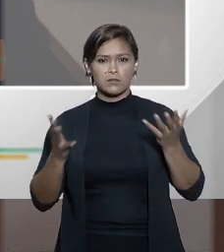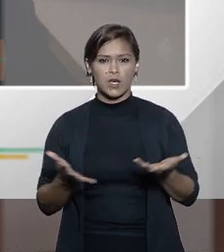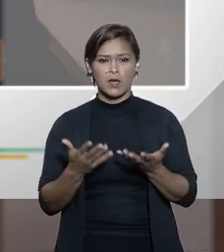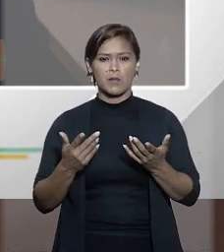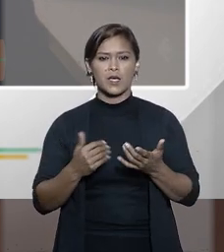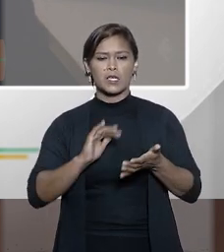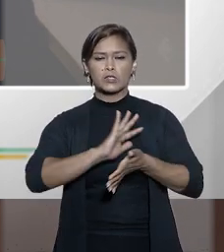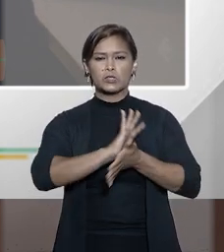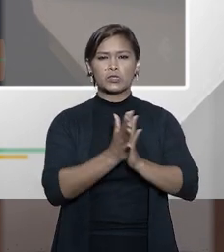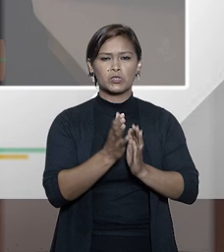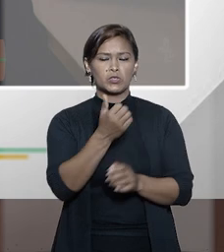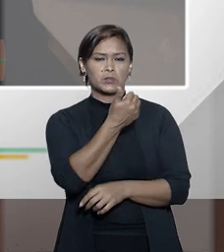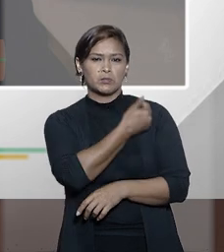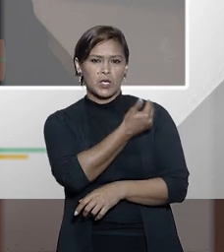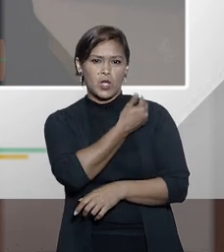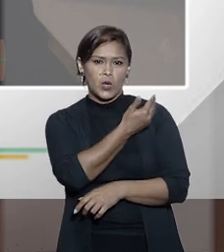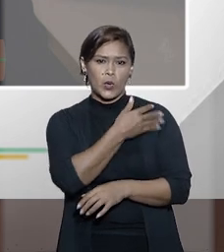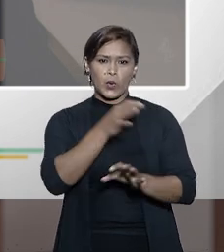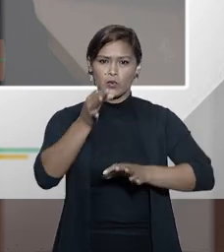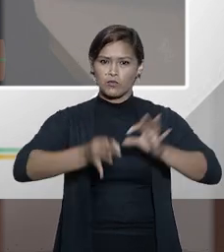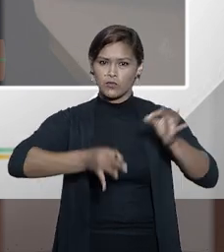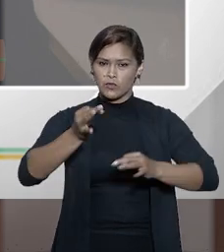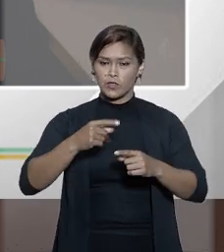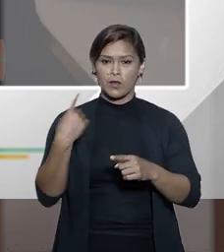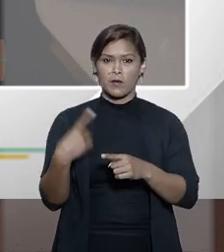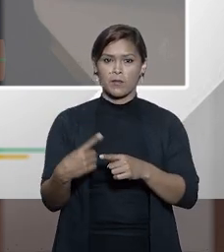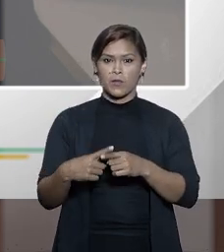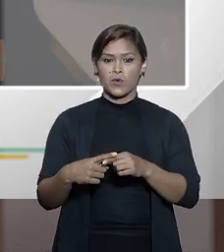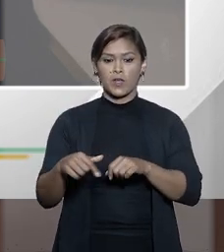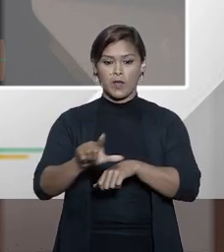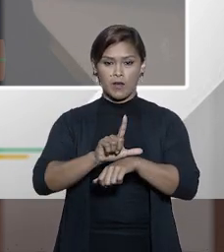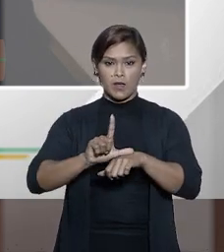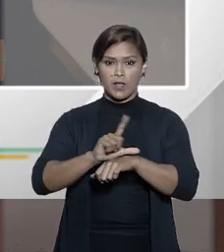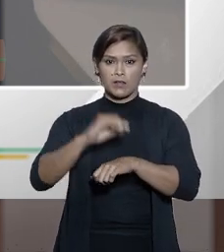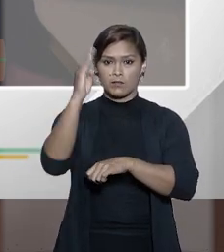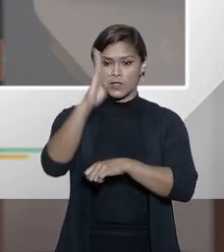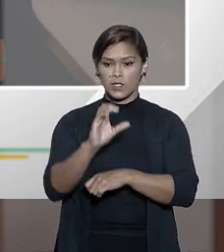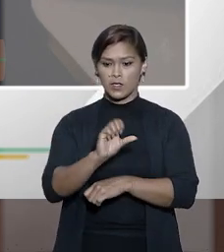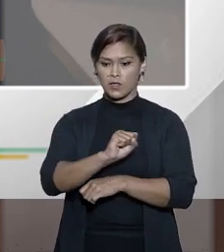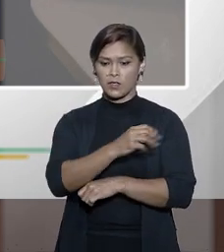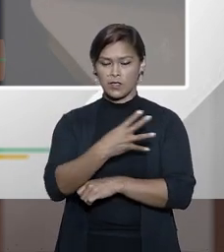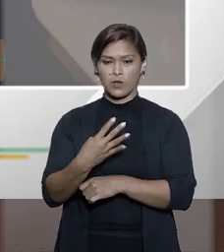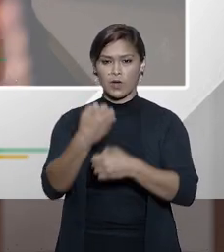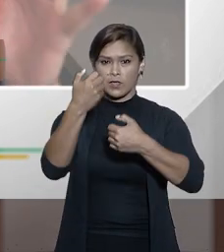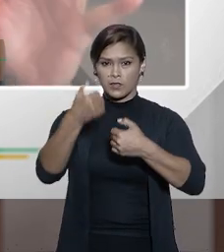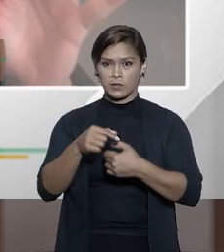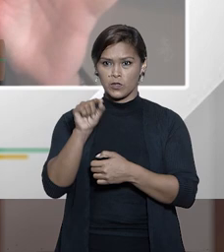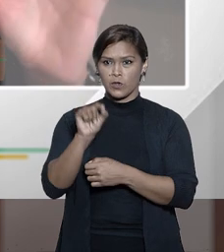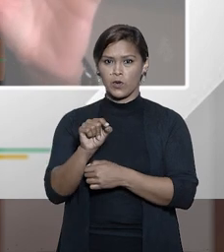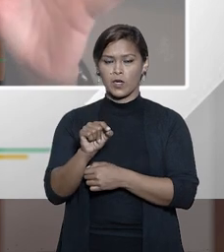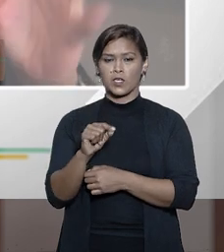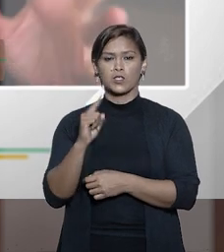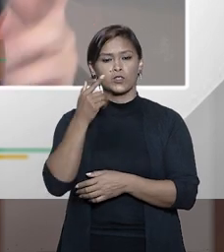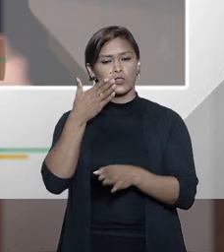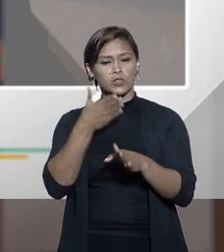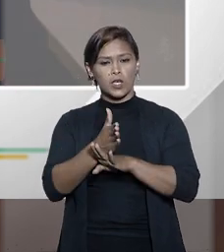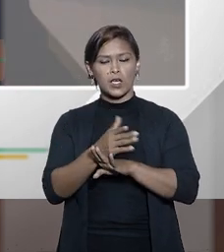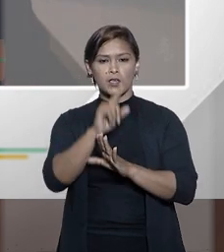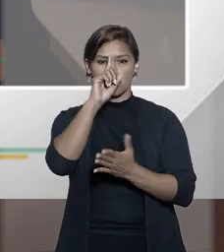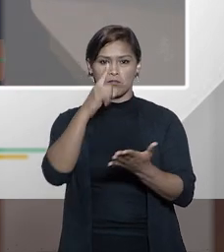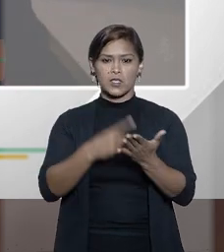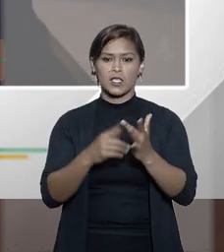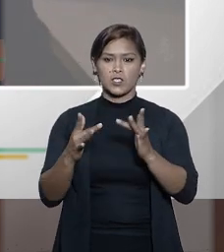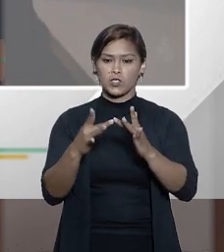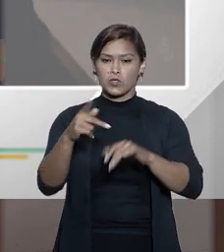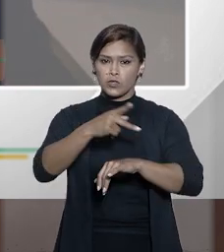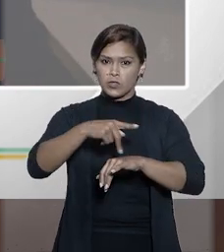de xenofobia mesmo judiciária porque o legislativo brasileiro em 1984 disse o seguinte nós só reconhecemos decisões